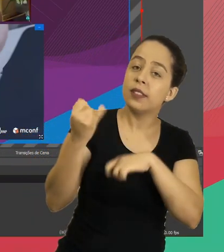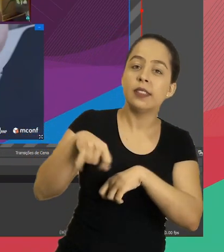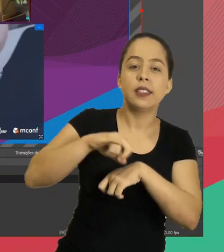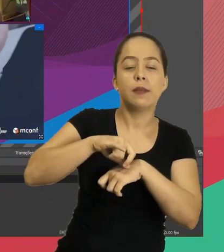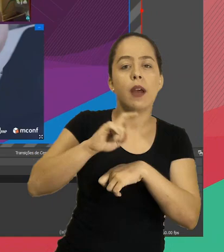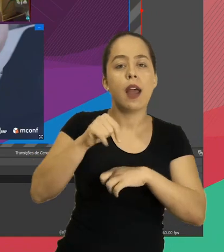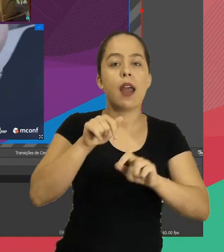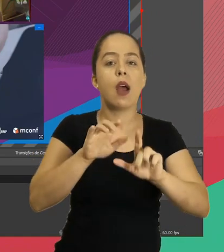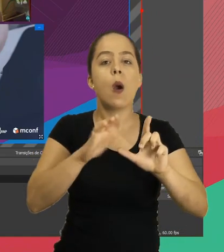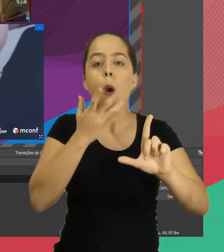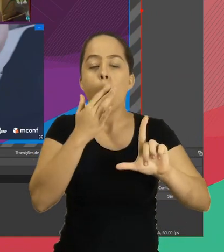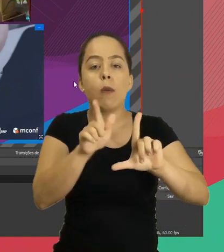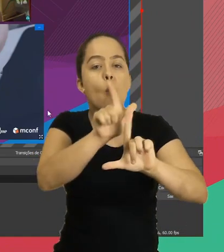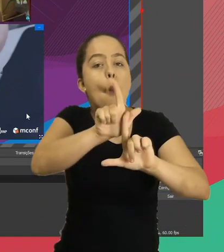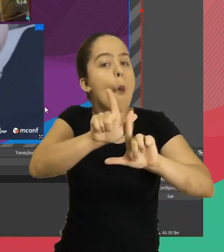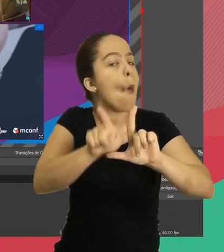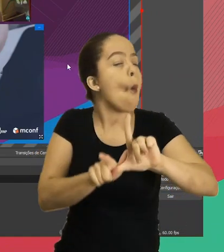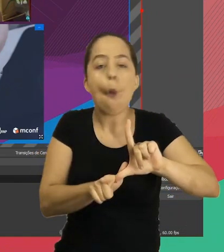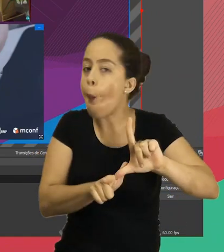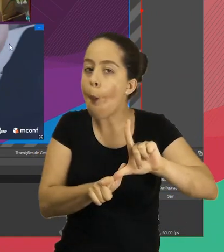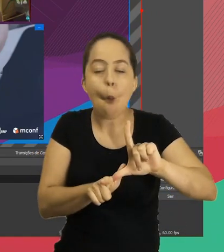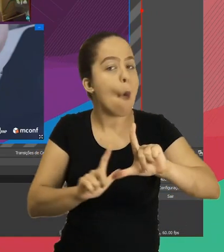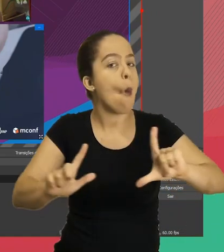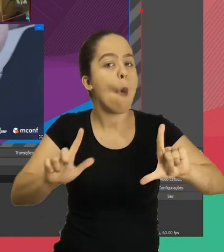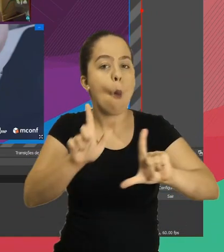Observe aqui que a janela ficou em cima, transparente.